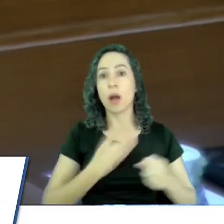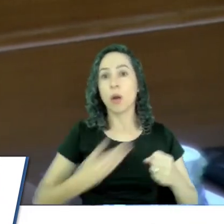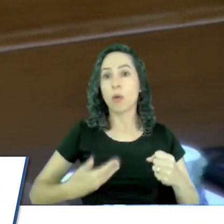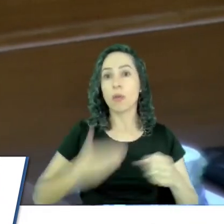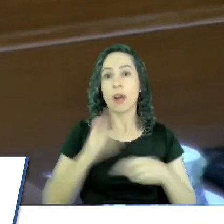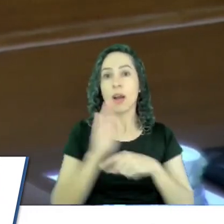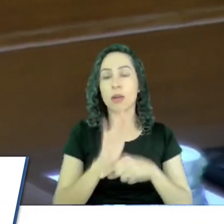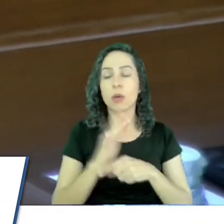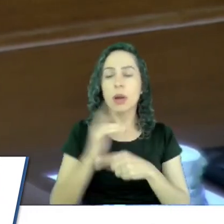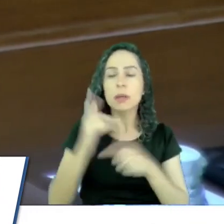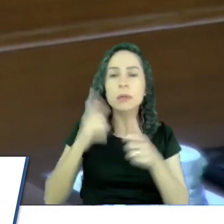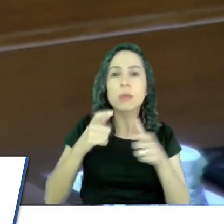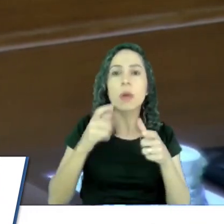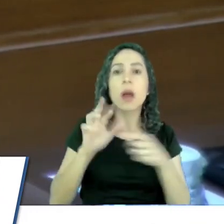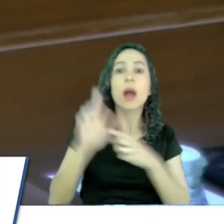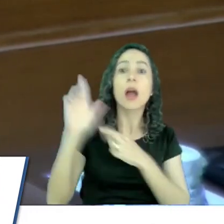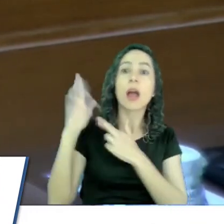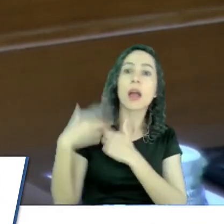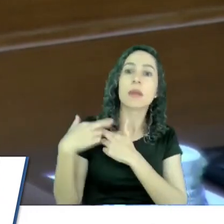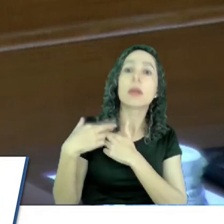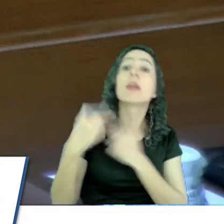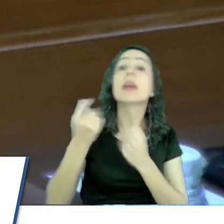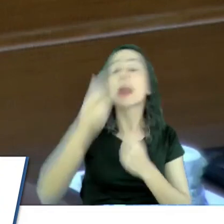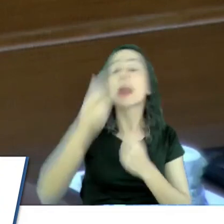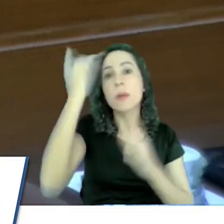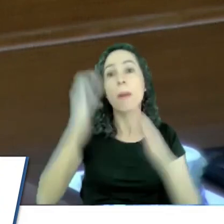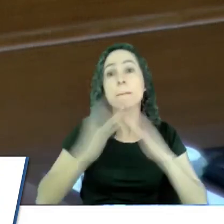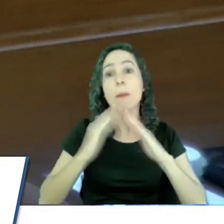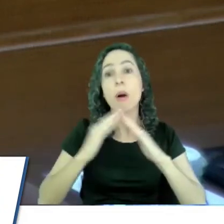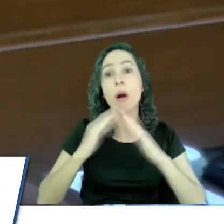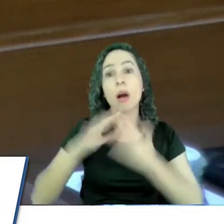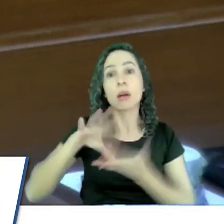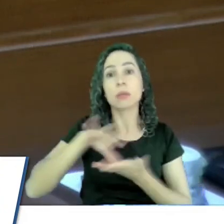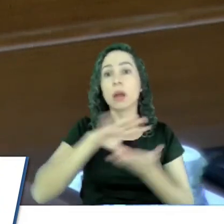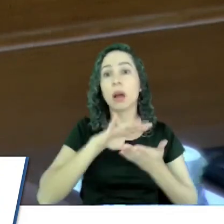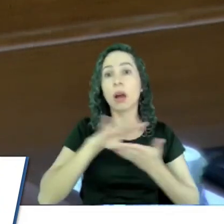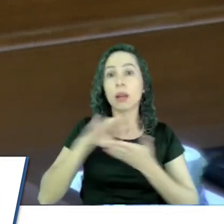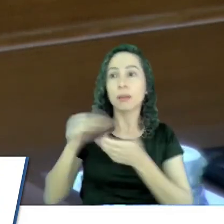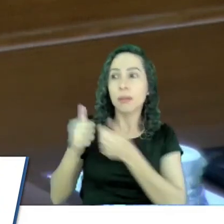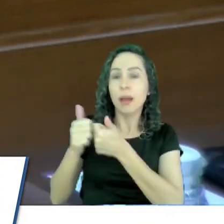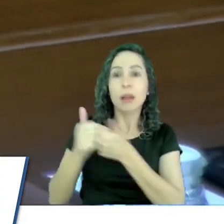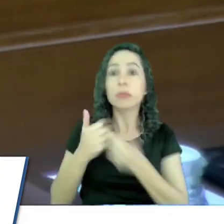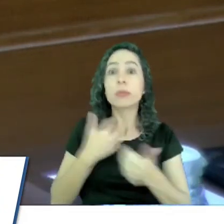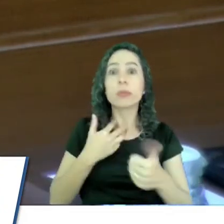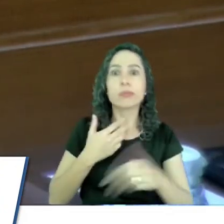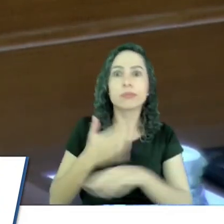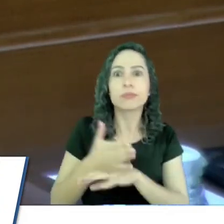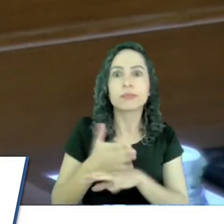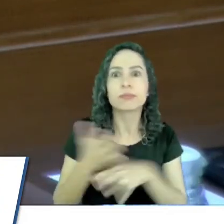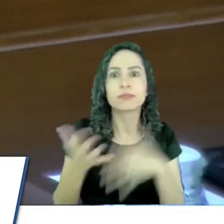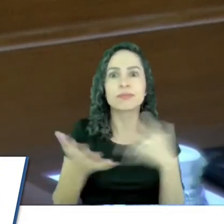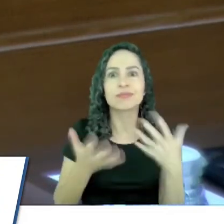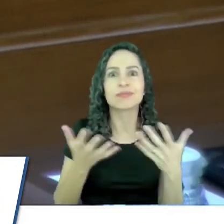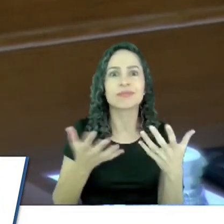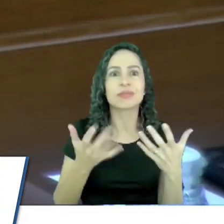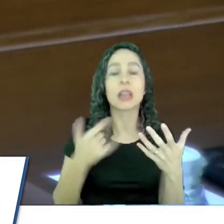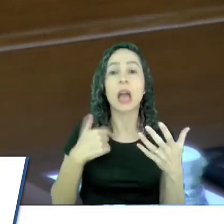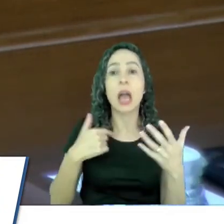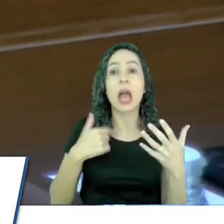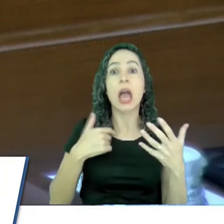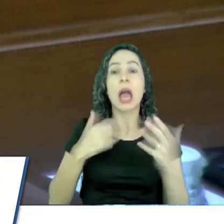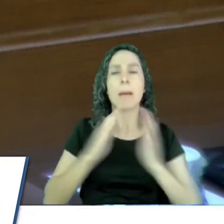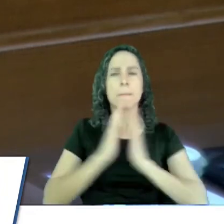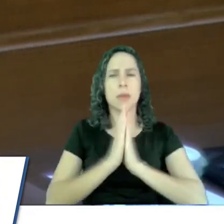hoje, quem mora na praça perdeu a liberdade de ir na praça, não consegue ir na praça. Quem sai da missa, quem sai dali,